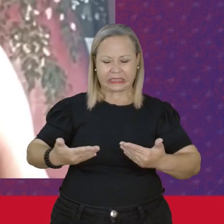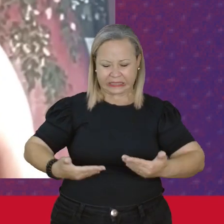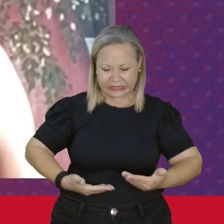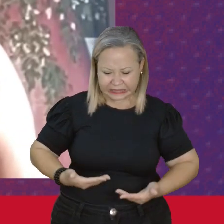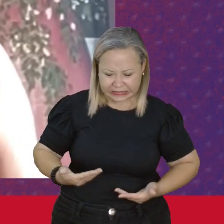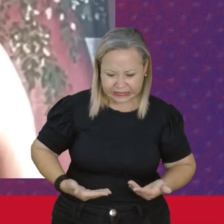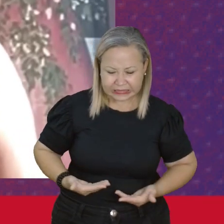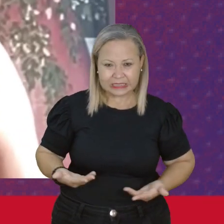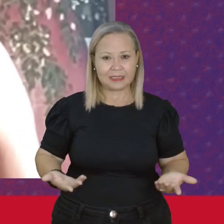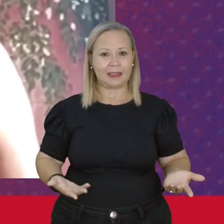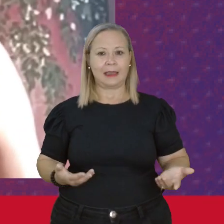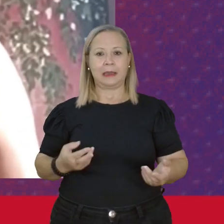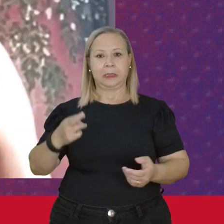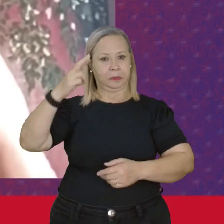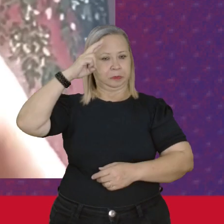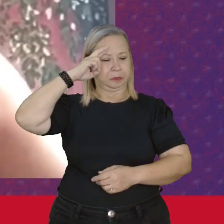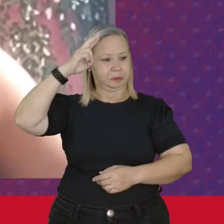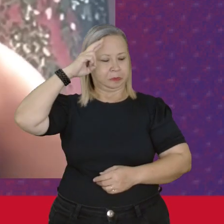aculturação